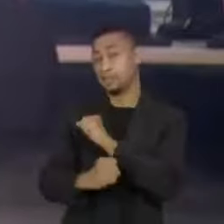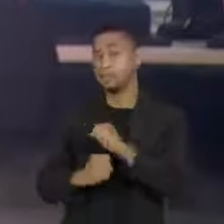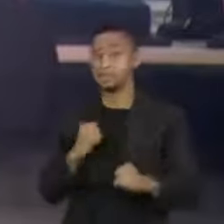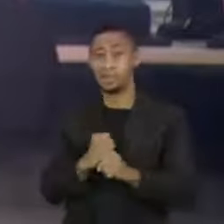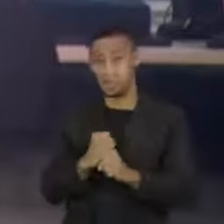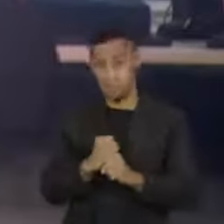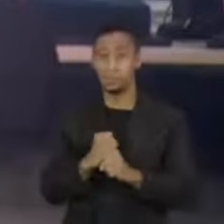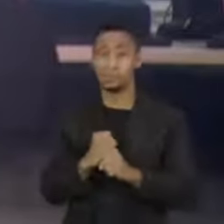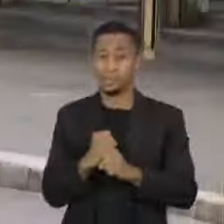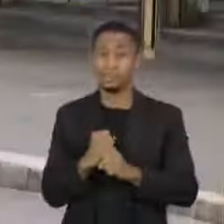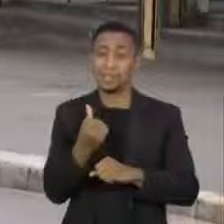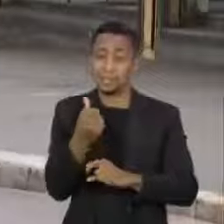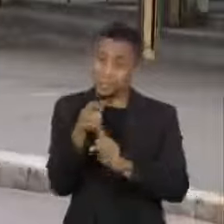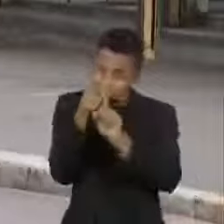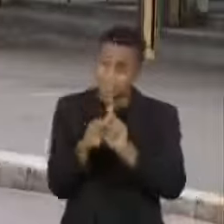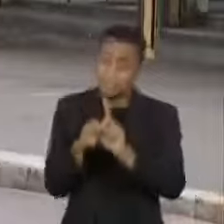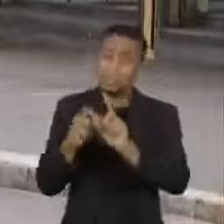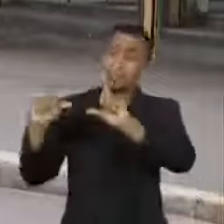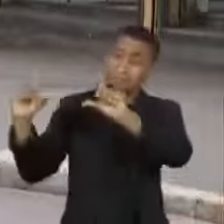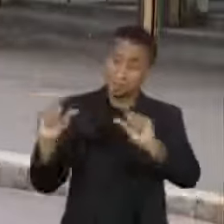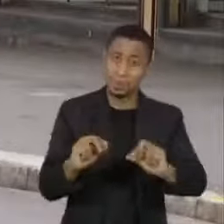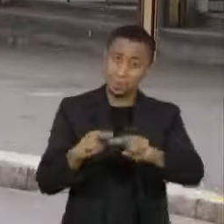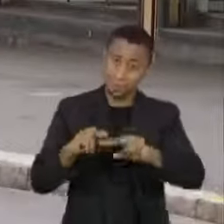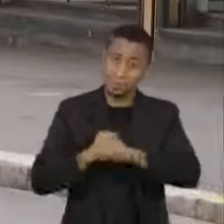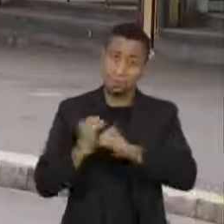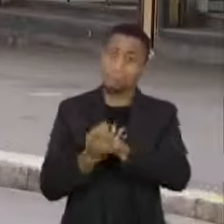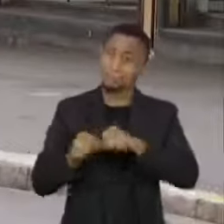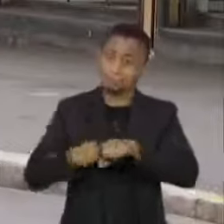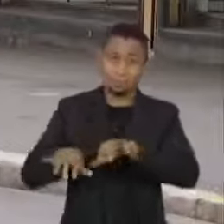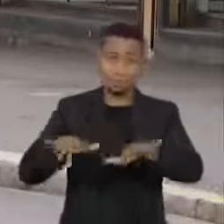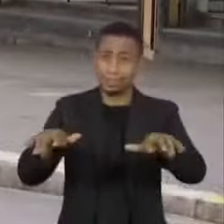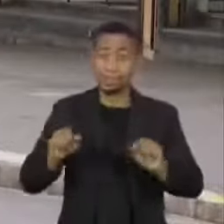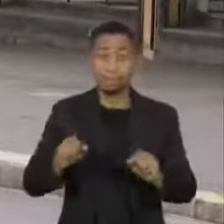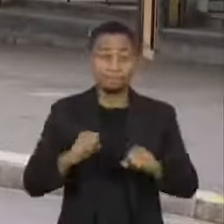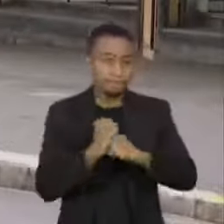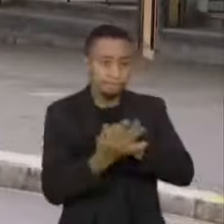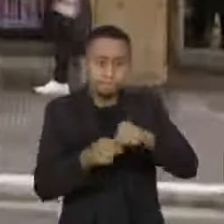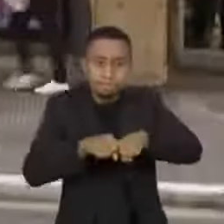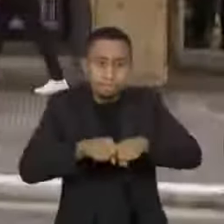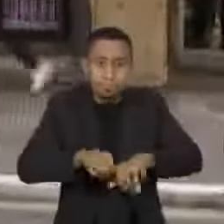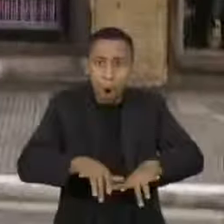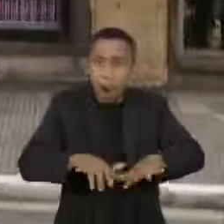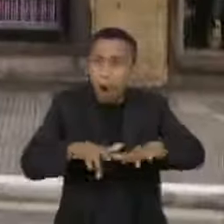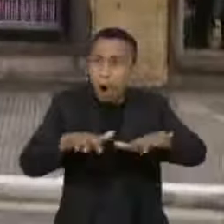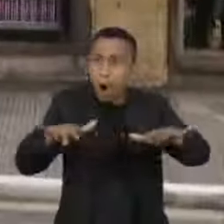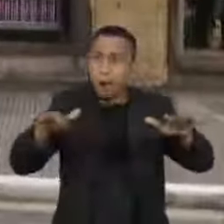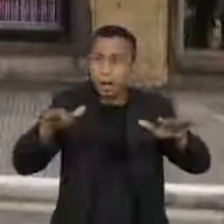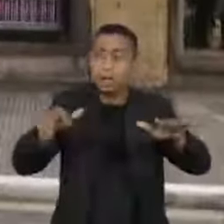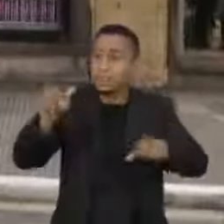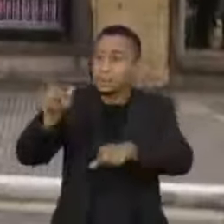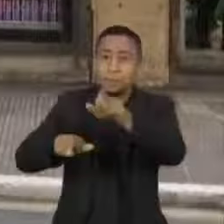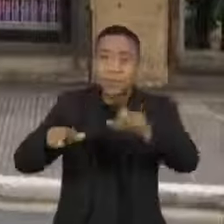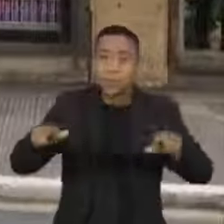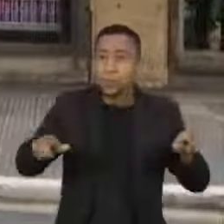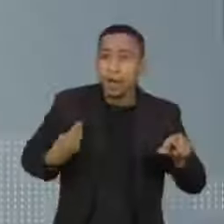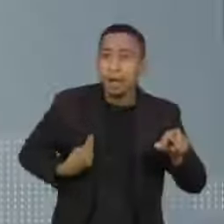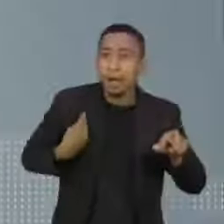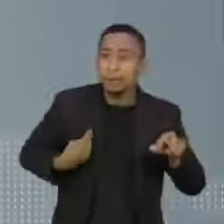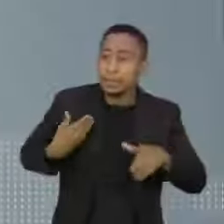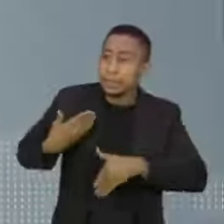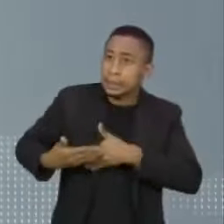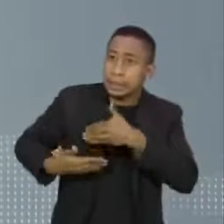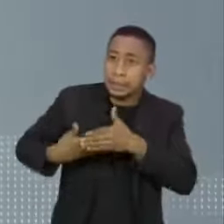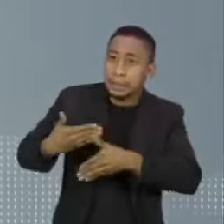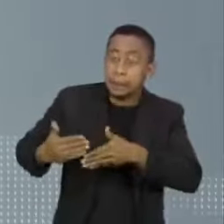causa da Covid-19. O cálculo do impacto da Covid-19 na sobrevida da população foi feito